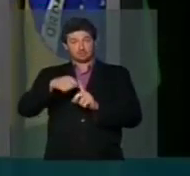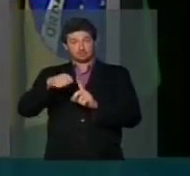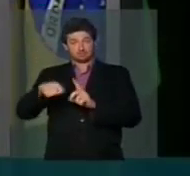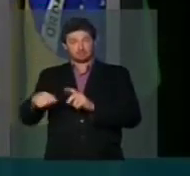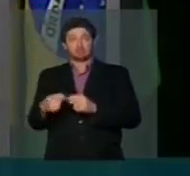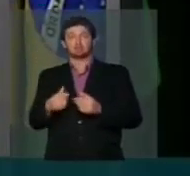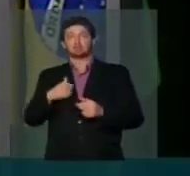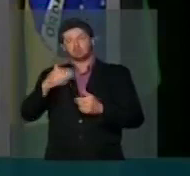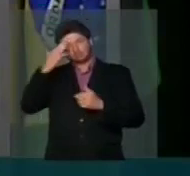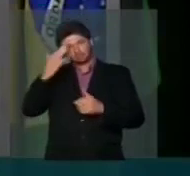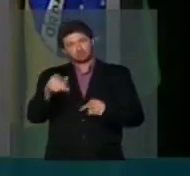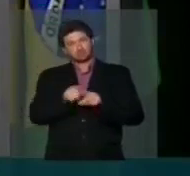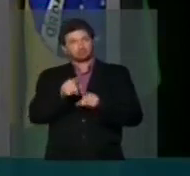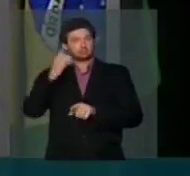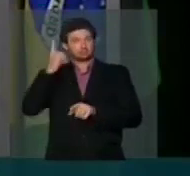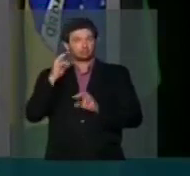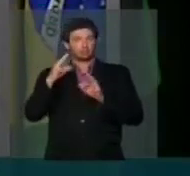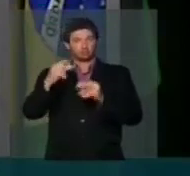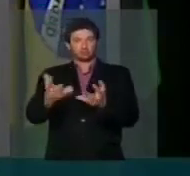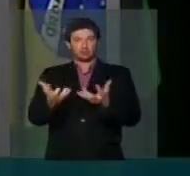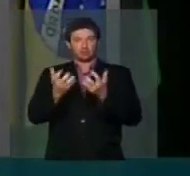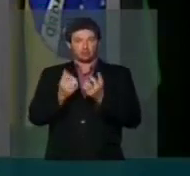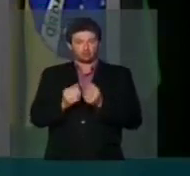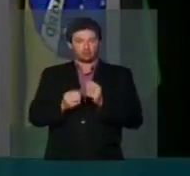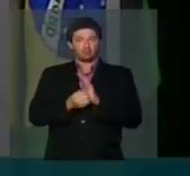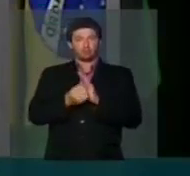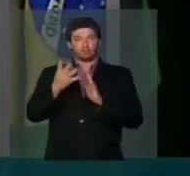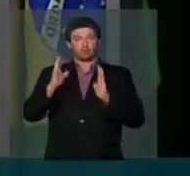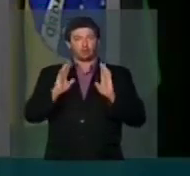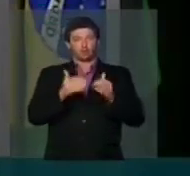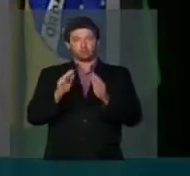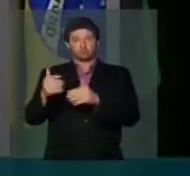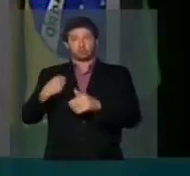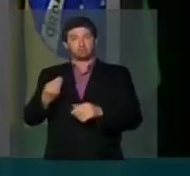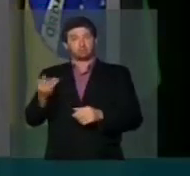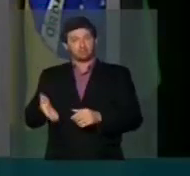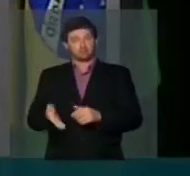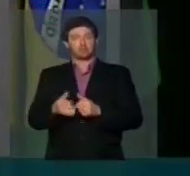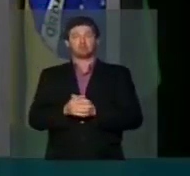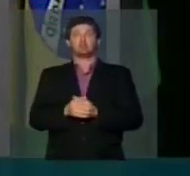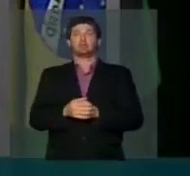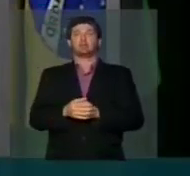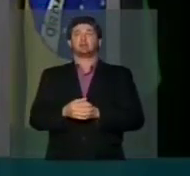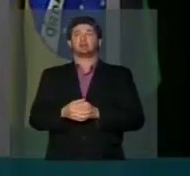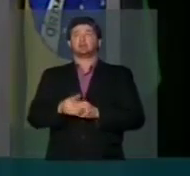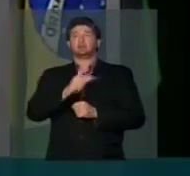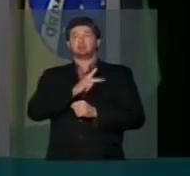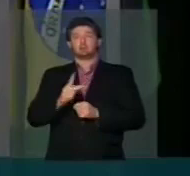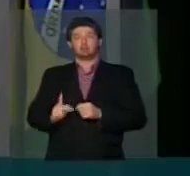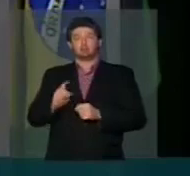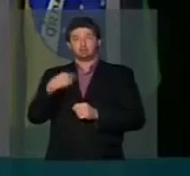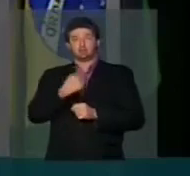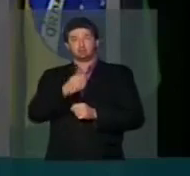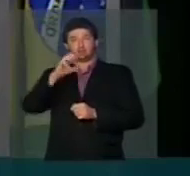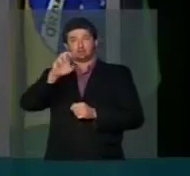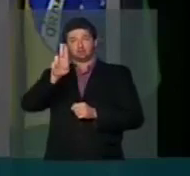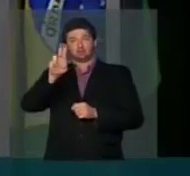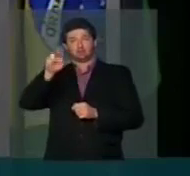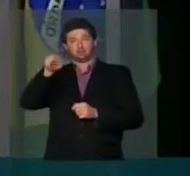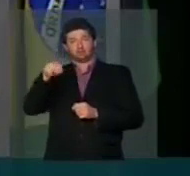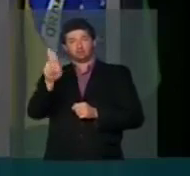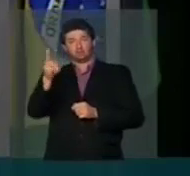Quero agradecer os parlamentares que me acolheram nas diversas comissões das quais participo, o nosso presidente Eduardo Cunha,